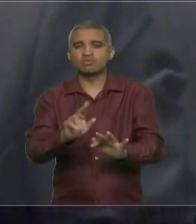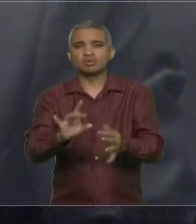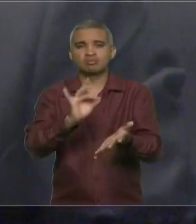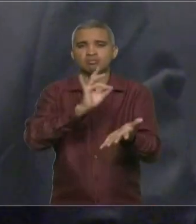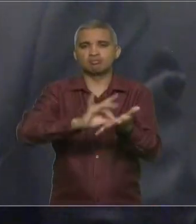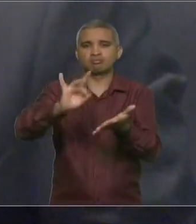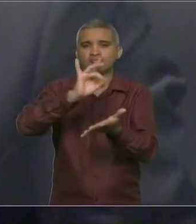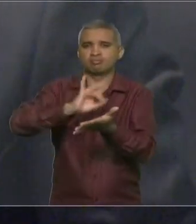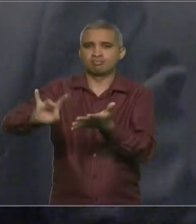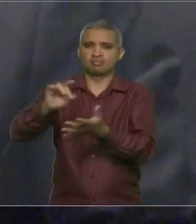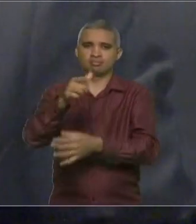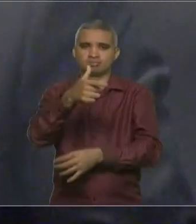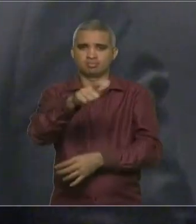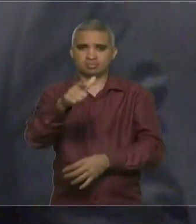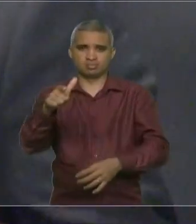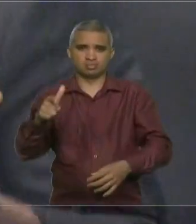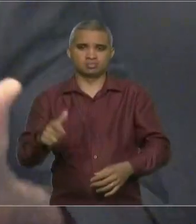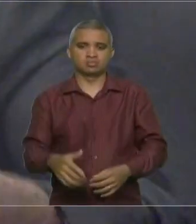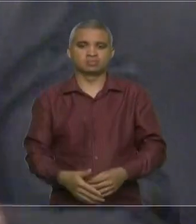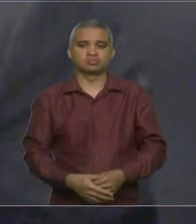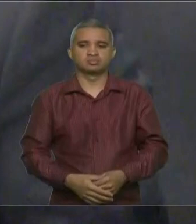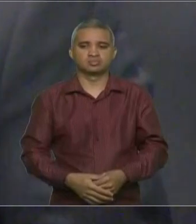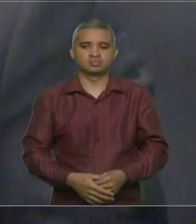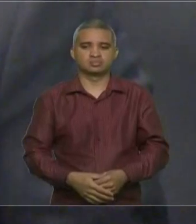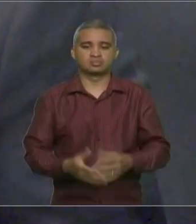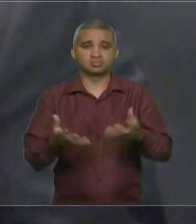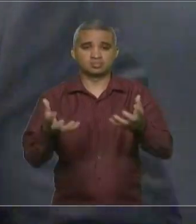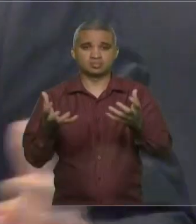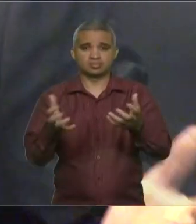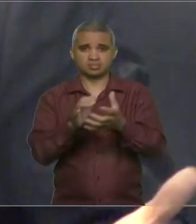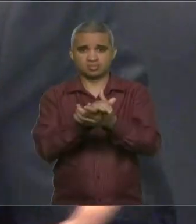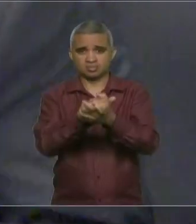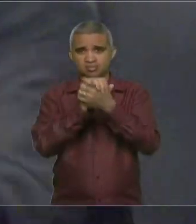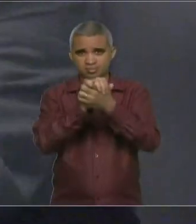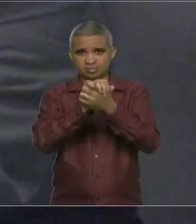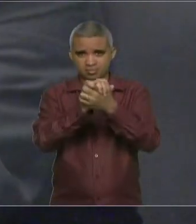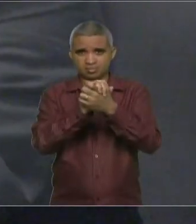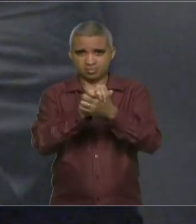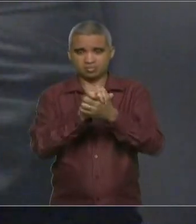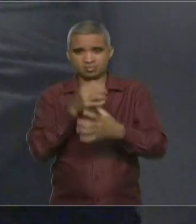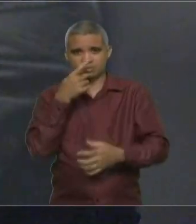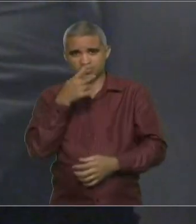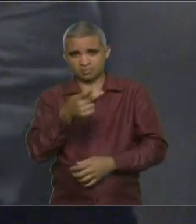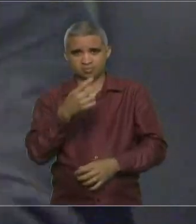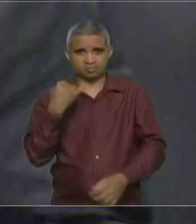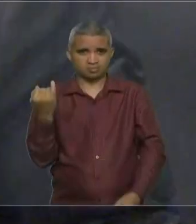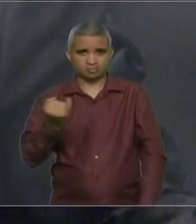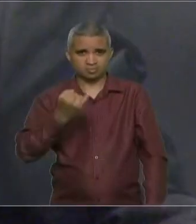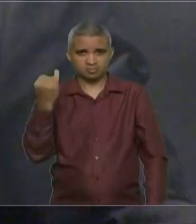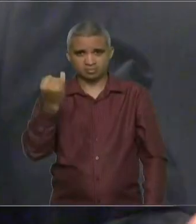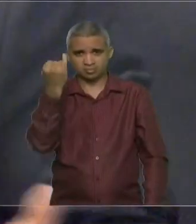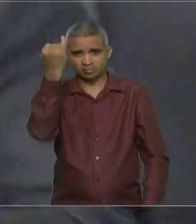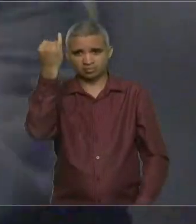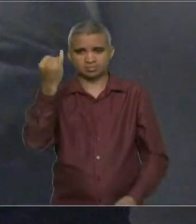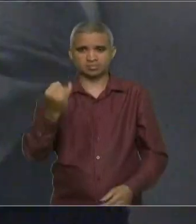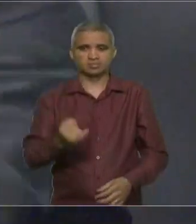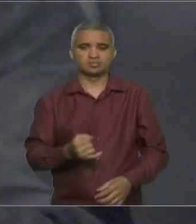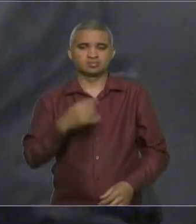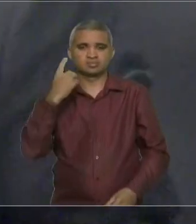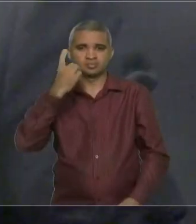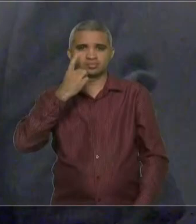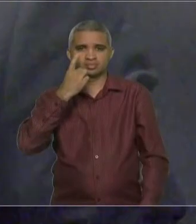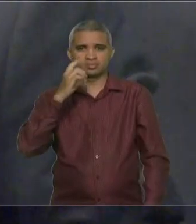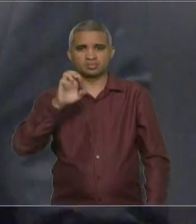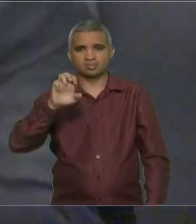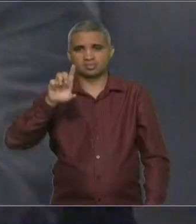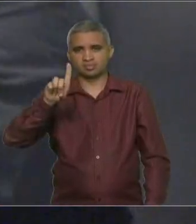complementar aí, mas eu quero lhe parabenizar. Obrigada. E dizer que é importante e eu quero já deixar inscrito o deputado Edivaldo Holanda que